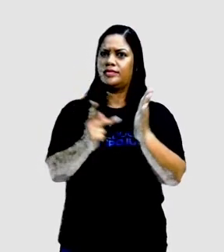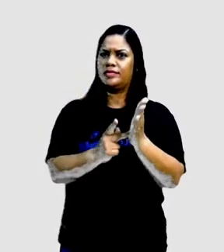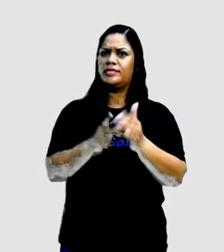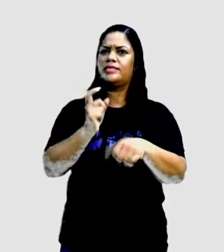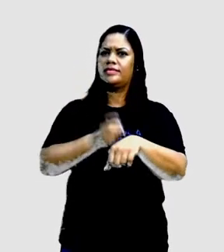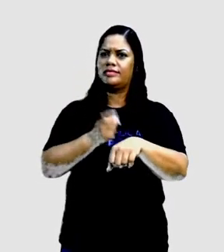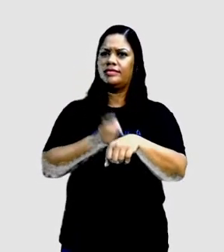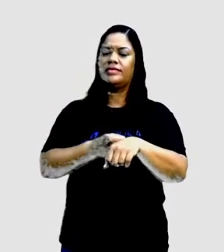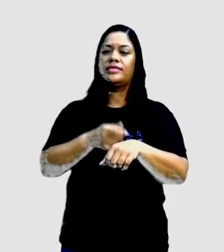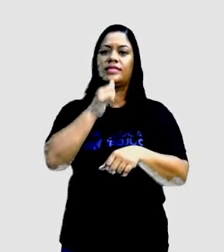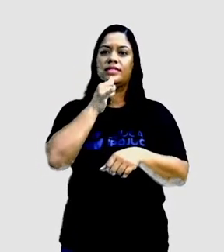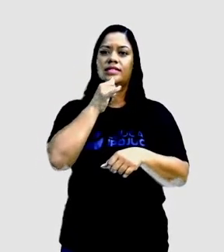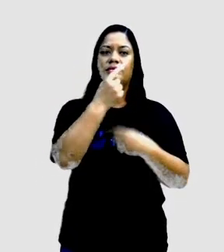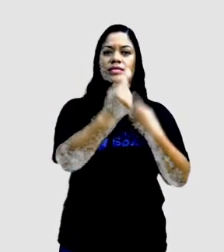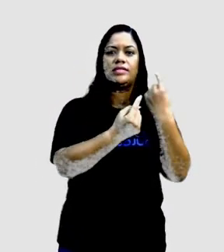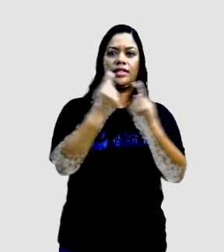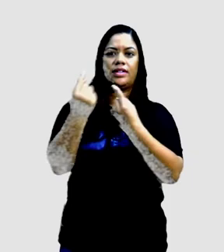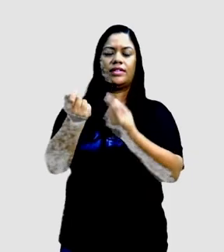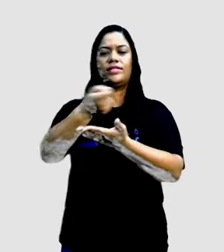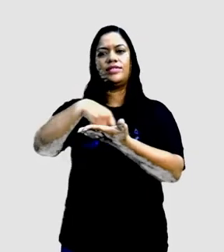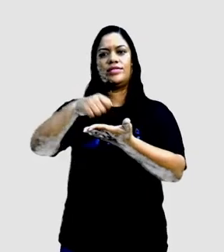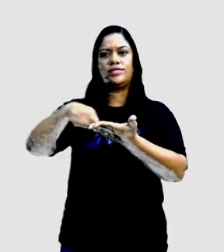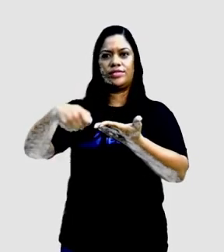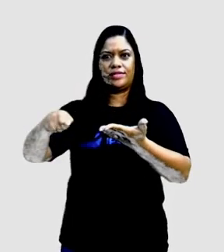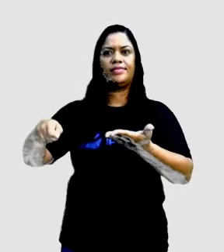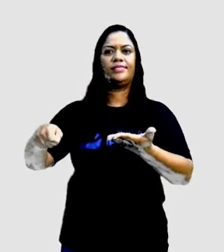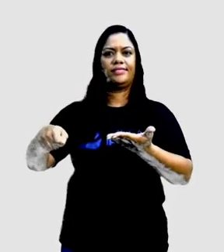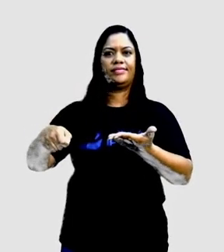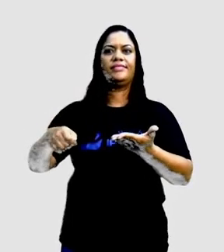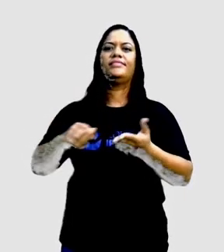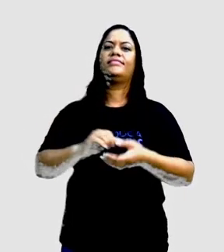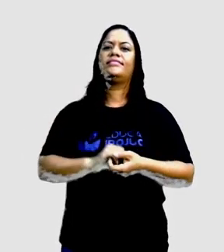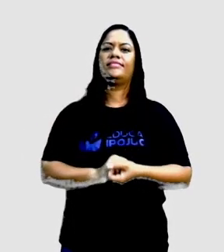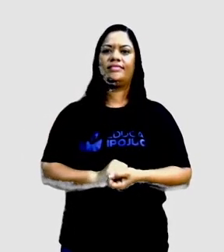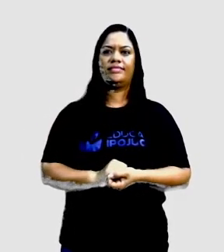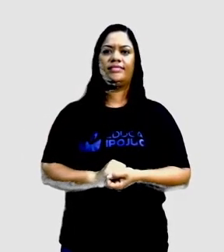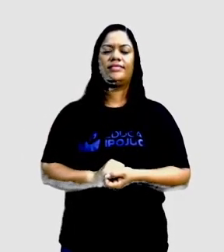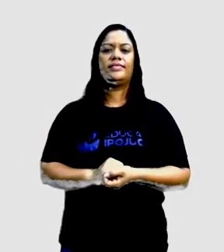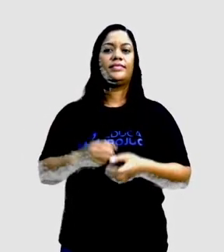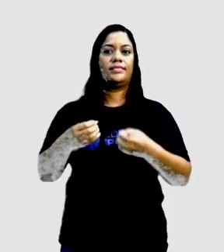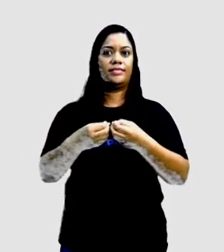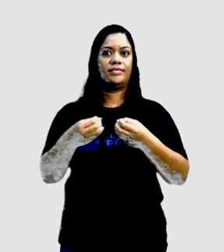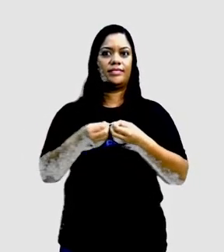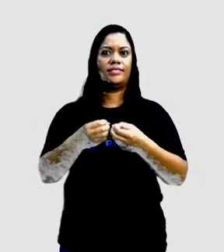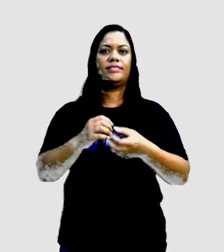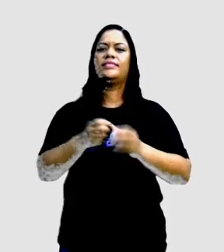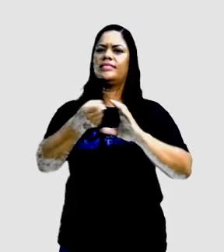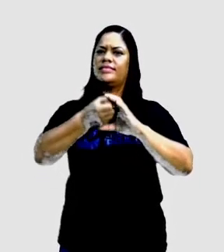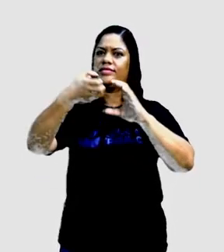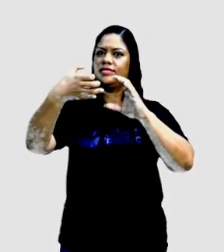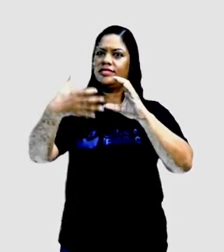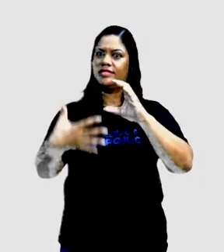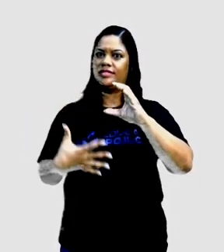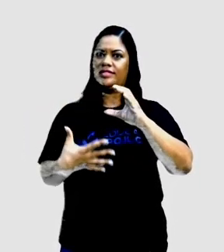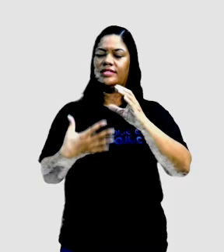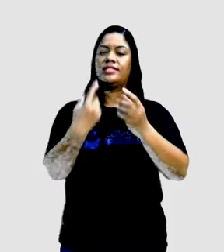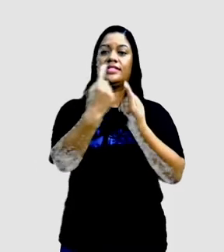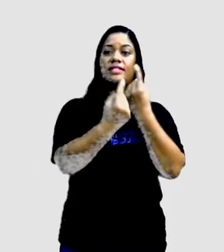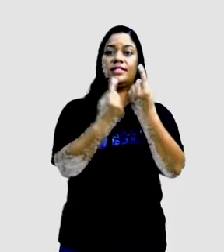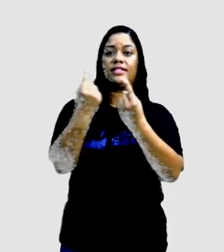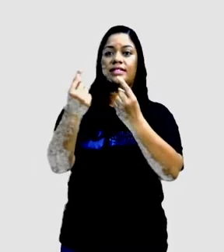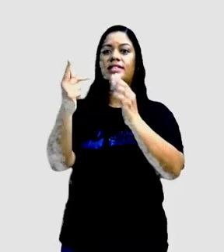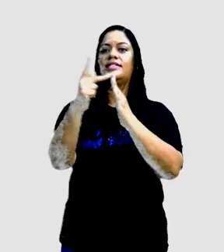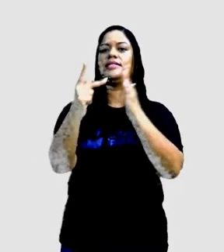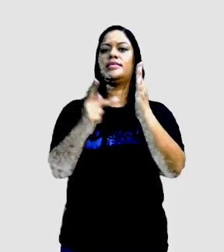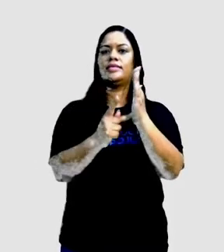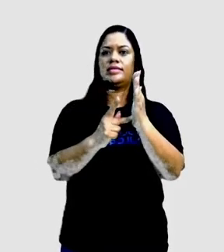um exemplo de cada um deles e copie-os em seu caderno, colocando ao lado as características de cada poema.